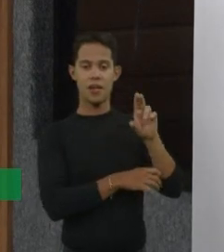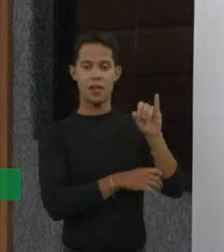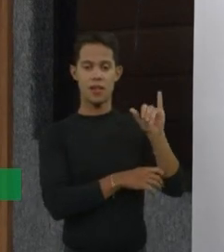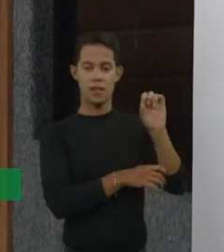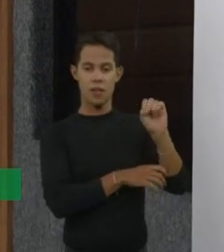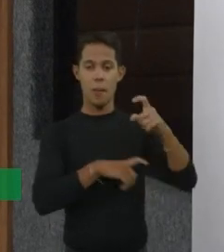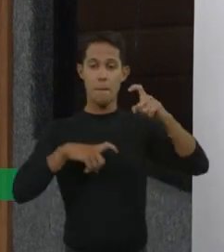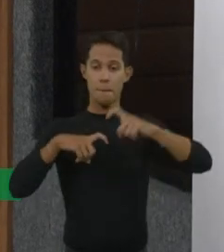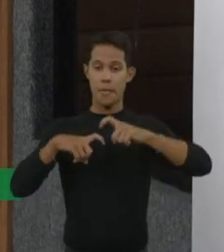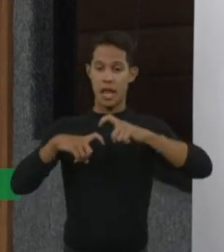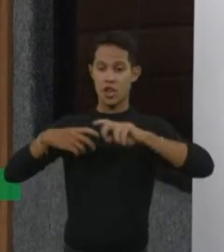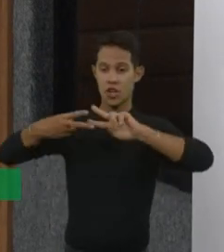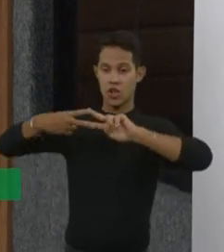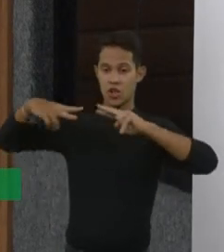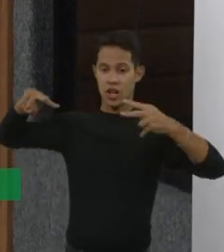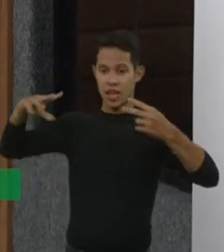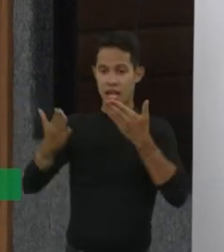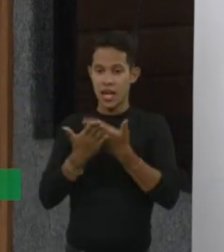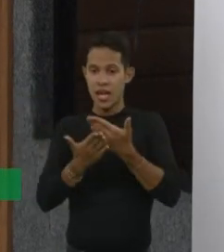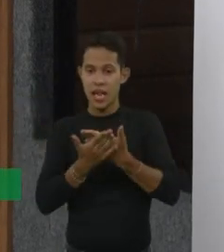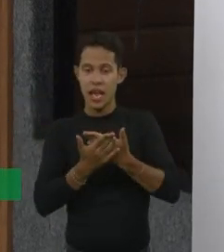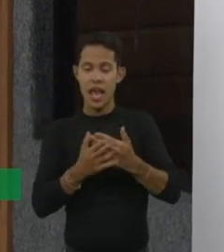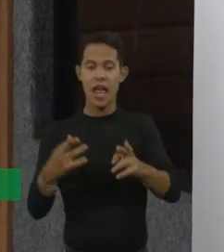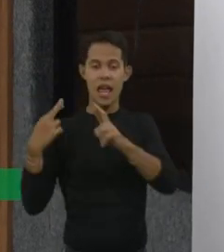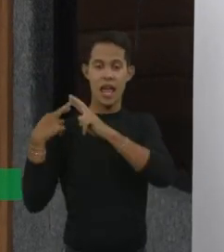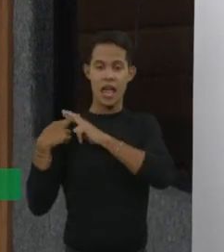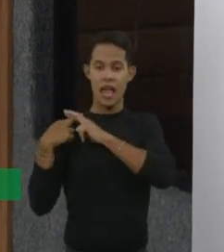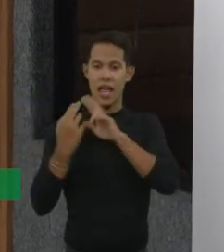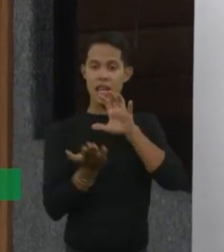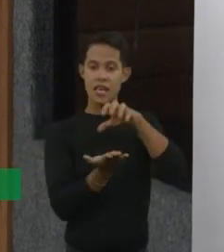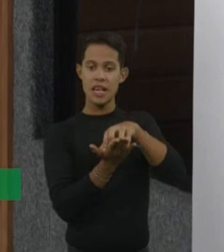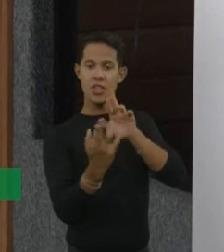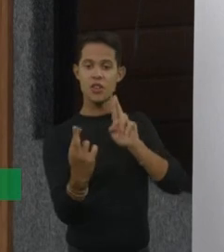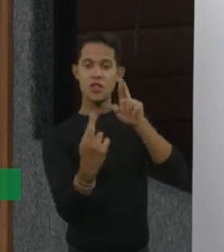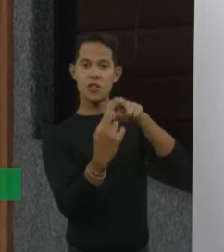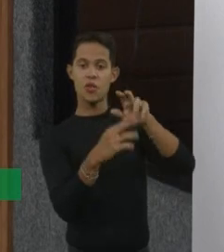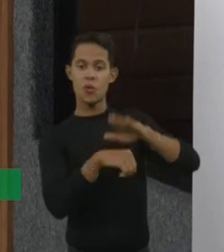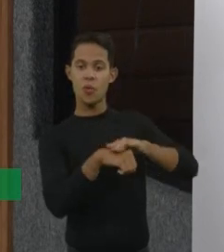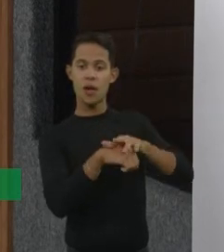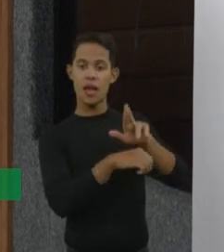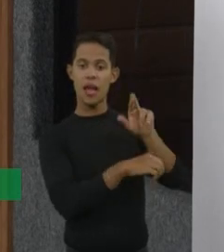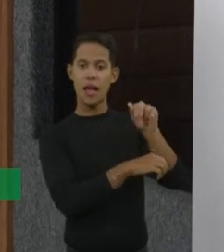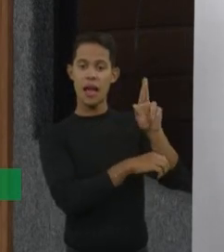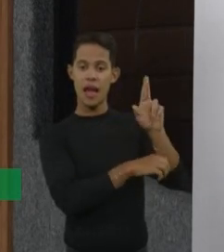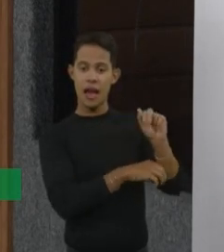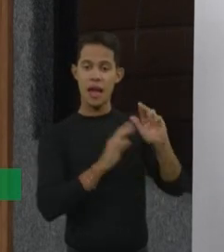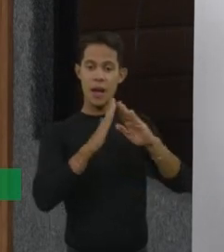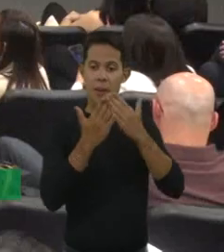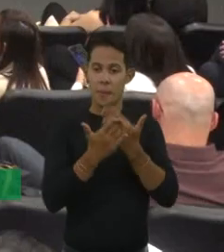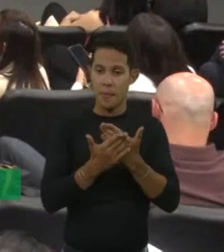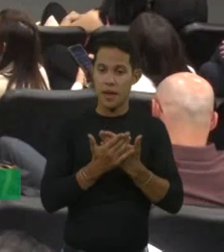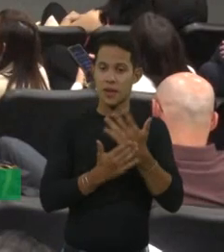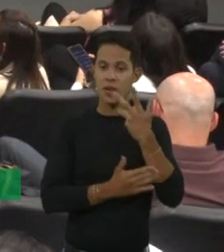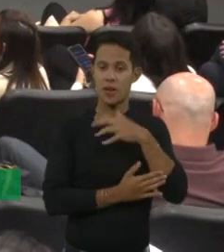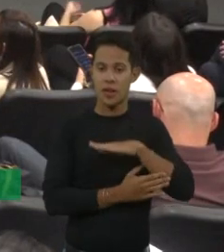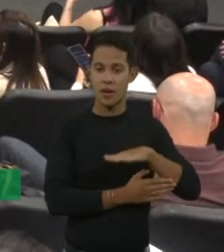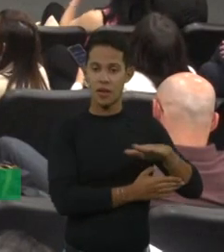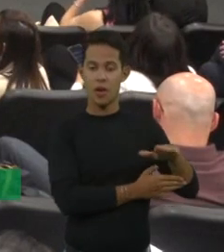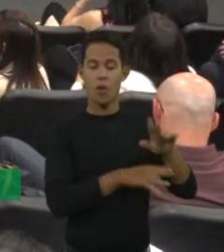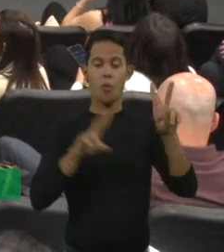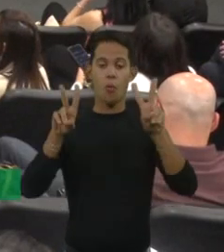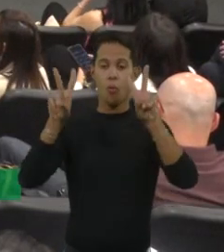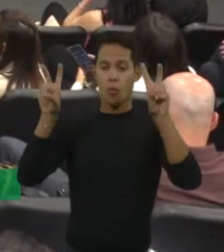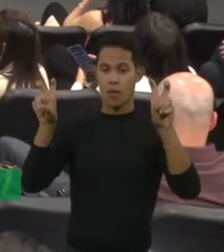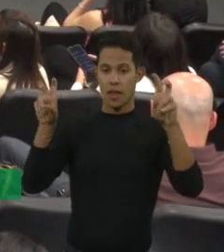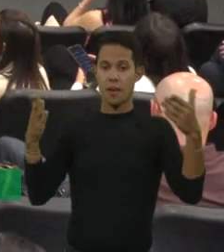geneticista responsável pelo Centro de Referência em Doenças Raras no Hospital Infantil Joana de Gusmão. O tema da palestra de